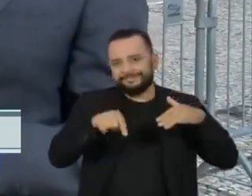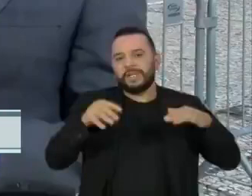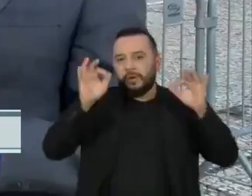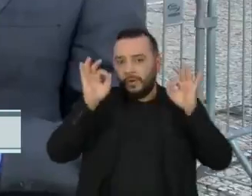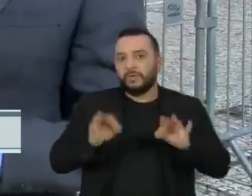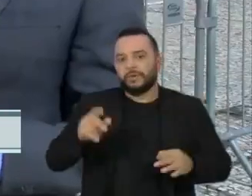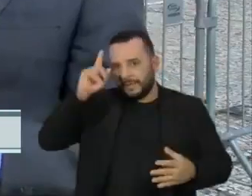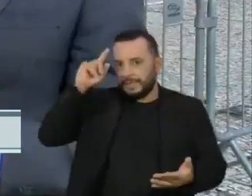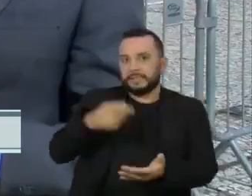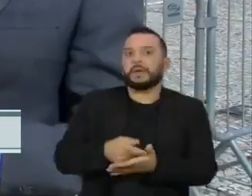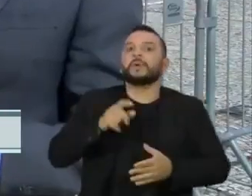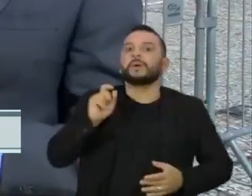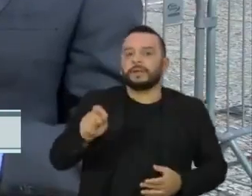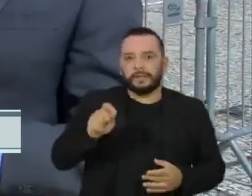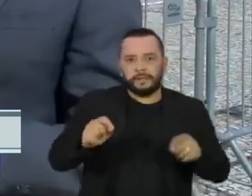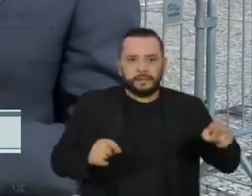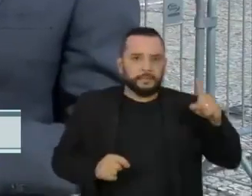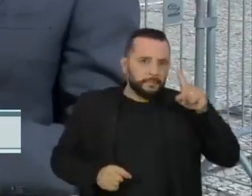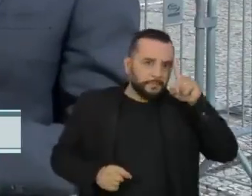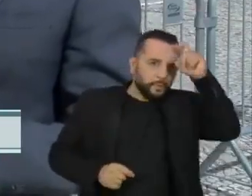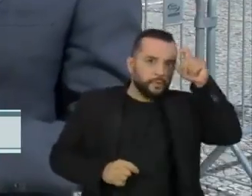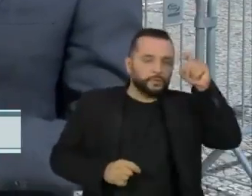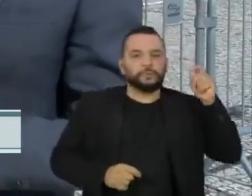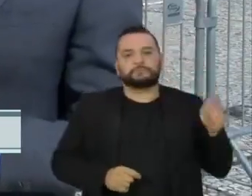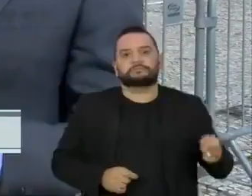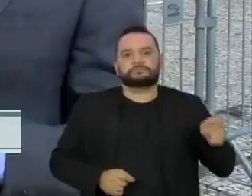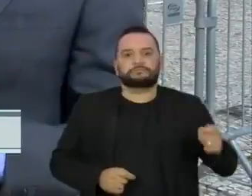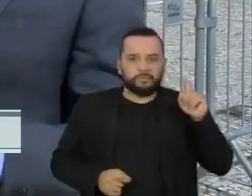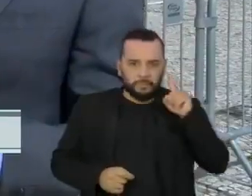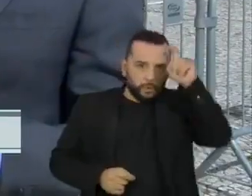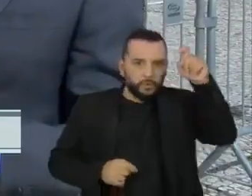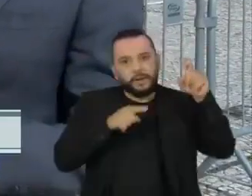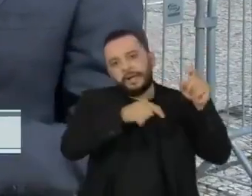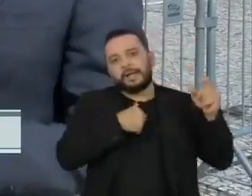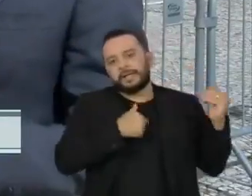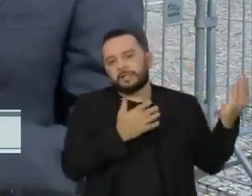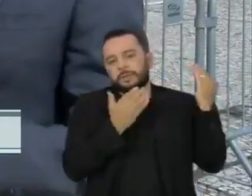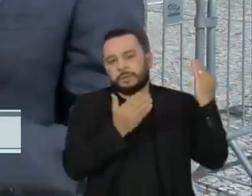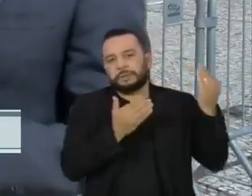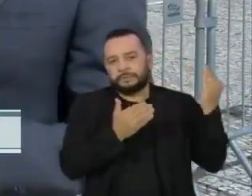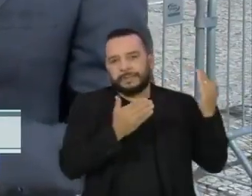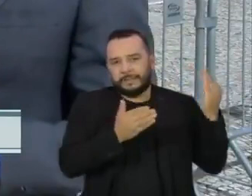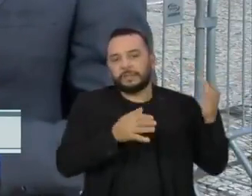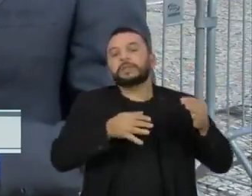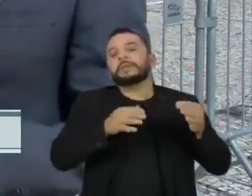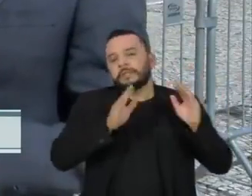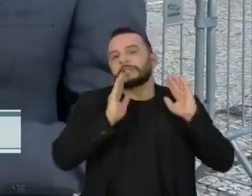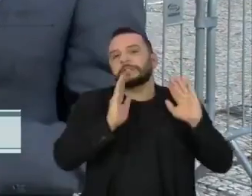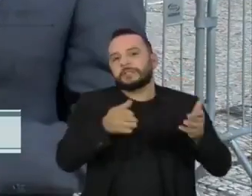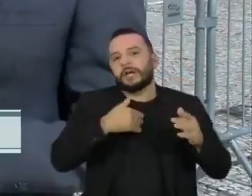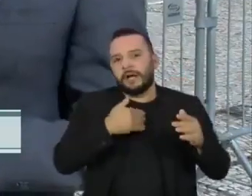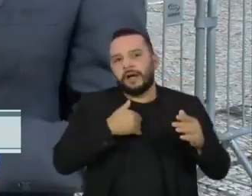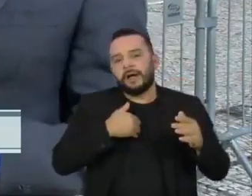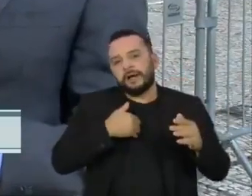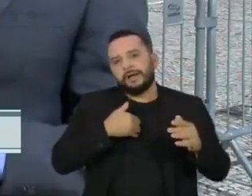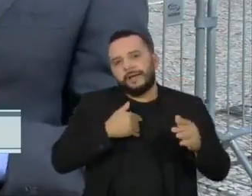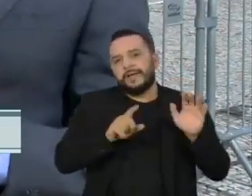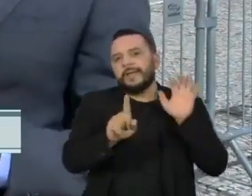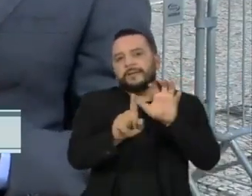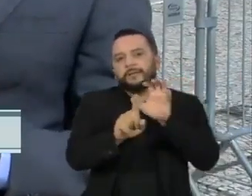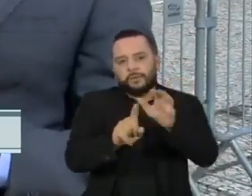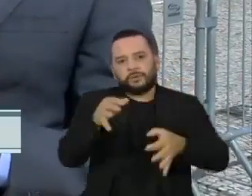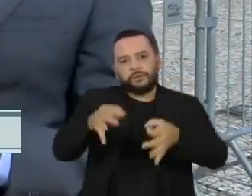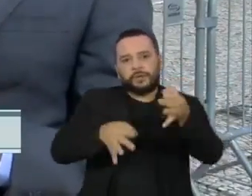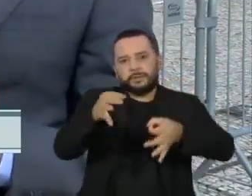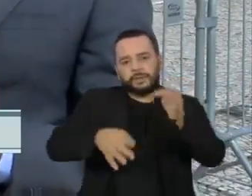turma, que declarou o então juiz Sérgio Moro suspeito no caso do triplex. Após a sessão de ontem, o caso